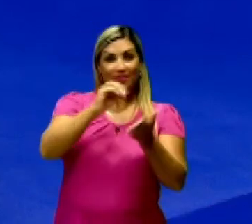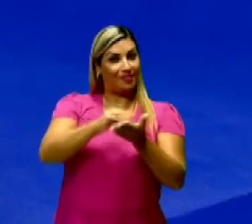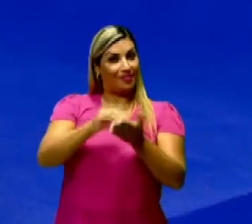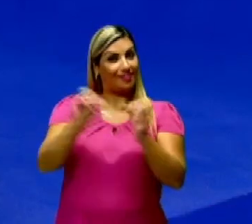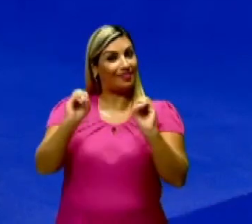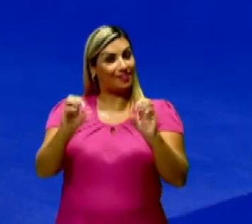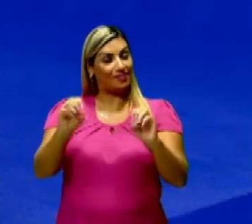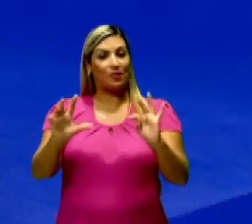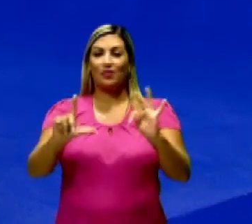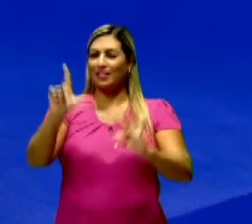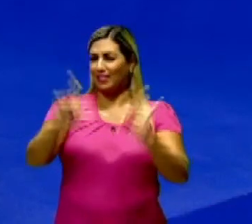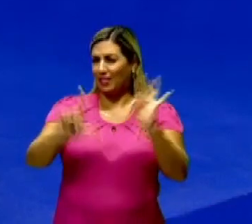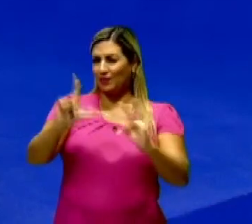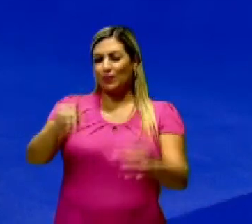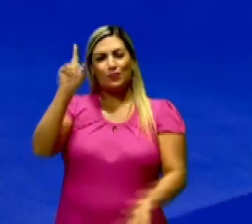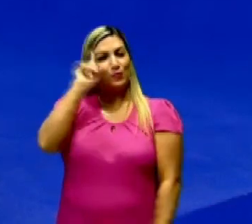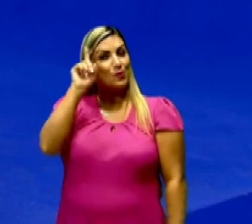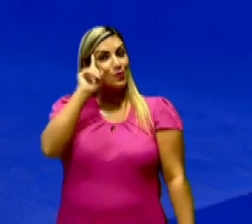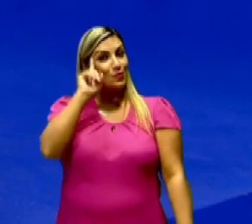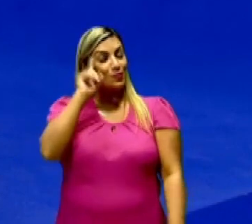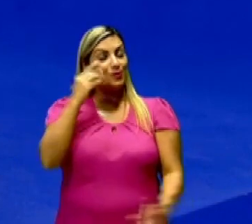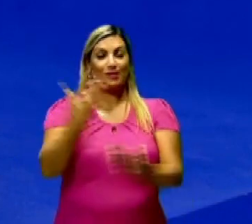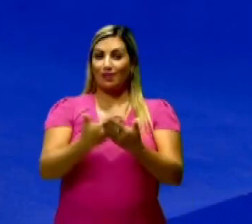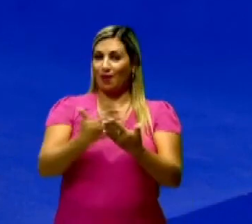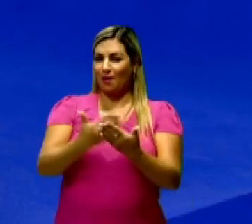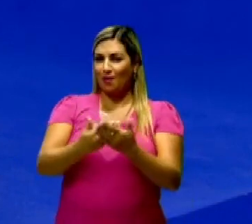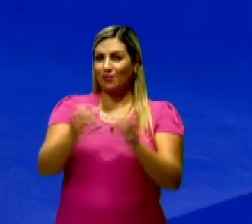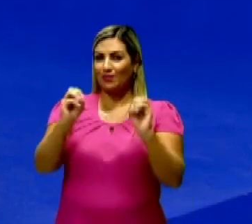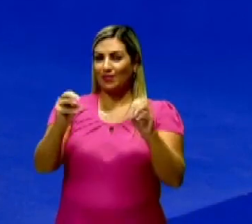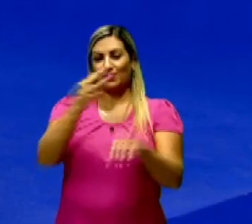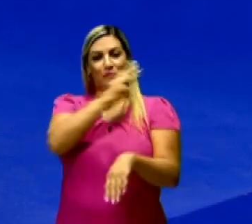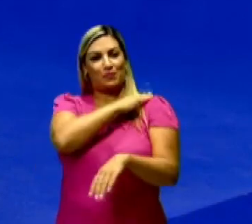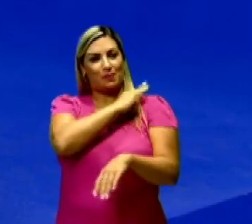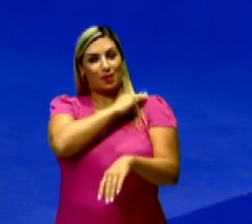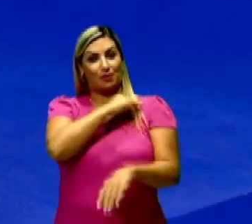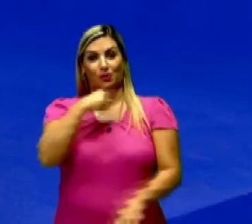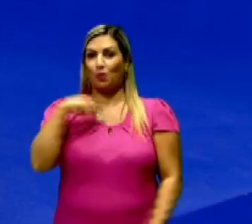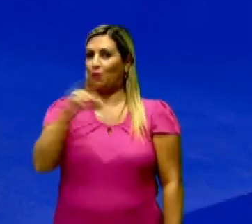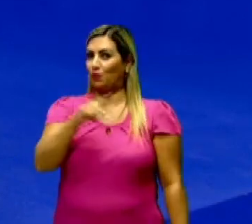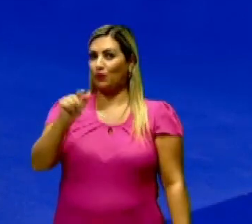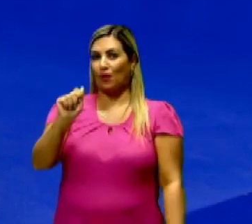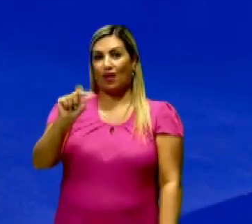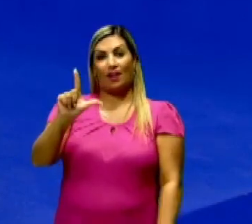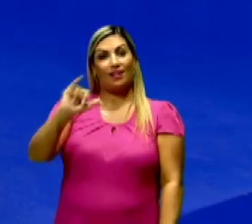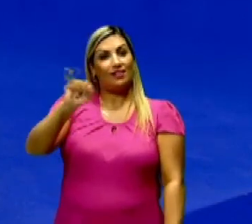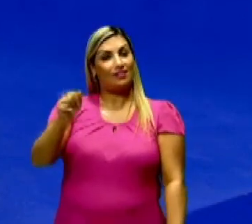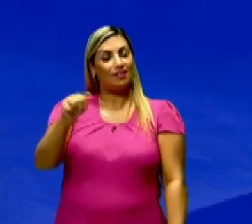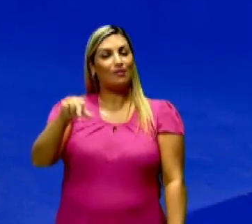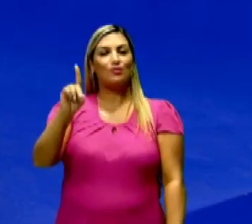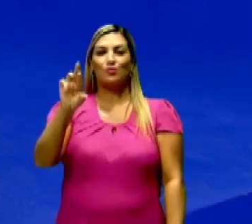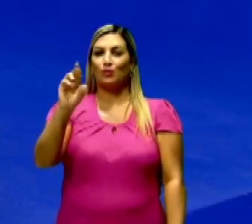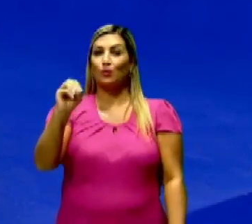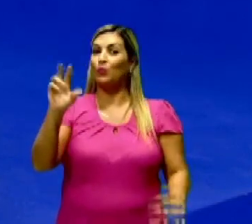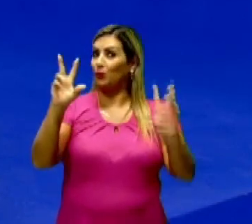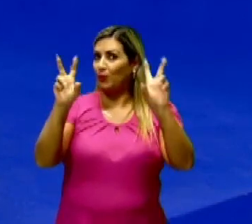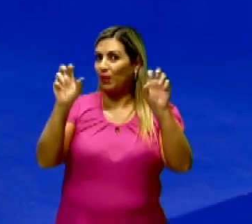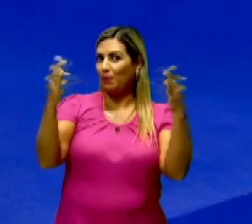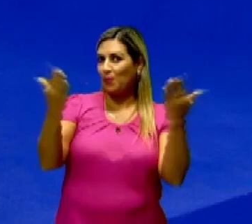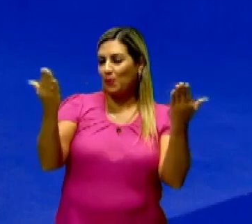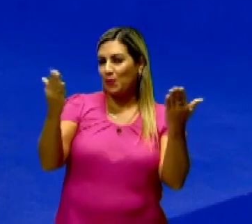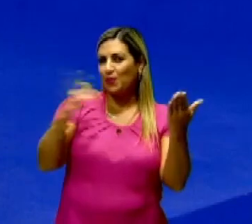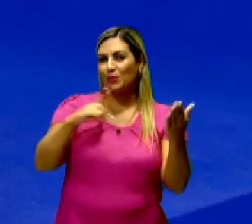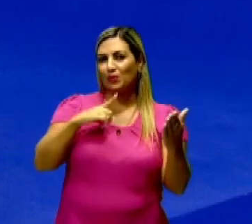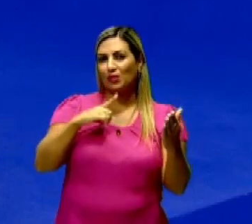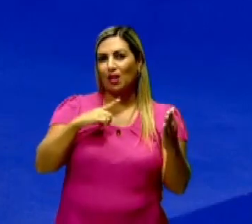Seduc em Ação, que apresentará programas diários com aulas para o Ensino Médio. Eu sou o professor Alejandro e o nosso tema de hoje